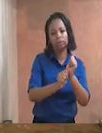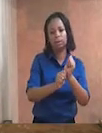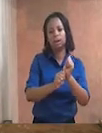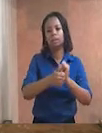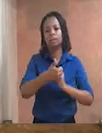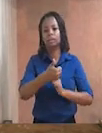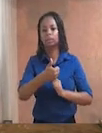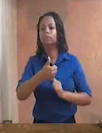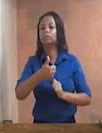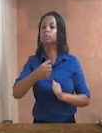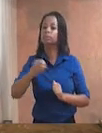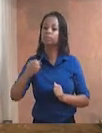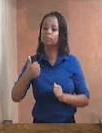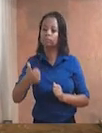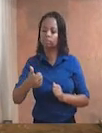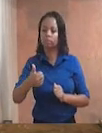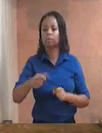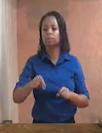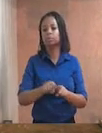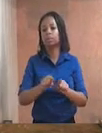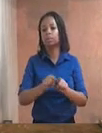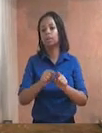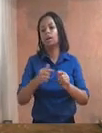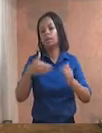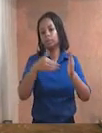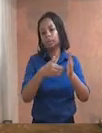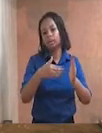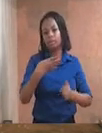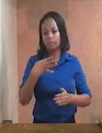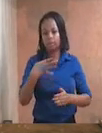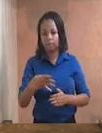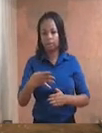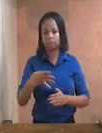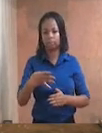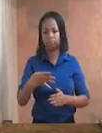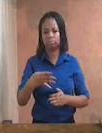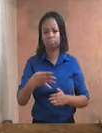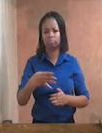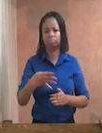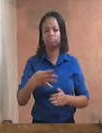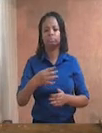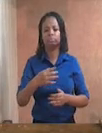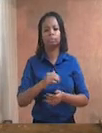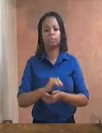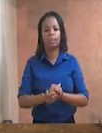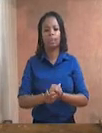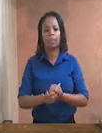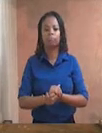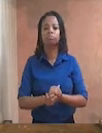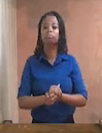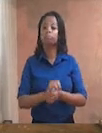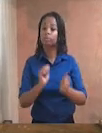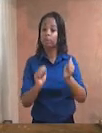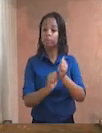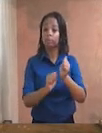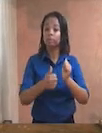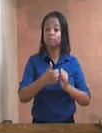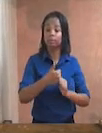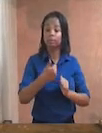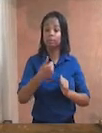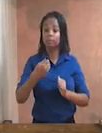e dos insíduos 1 a 4, do capuche do artigo 129,